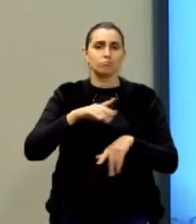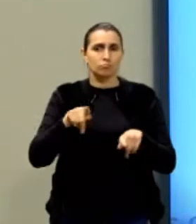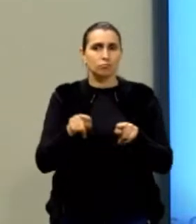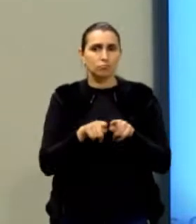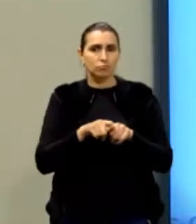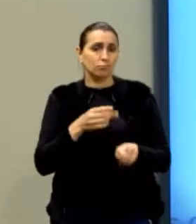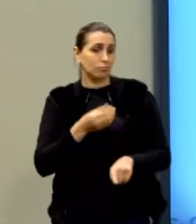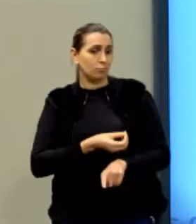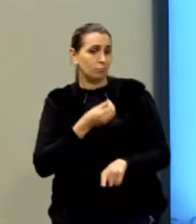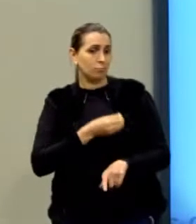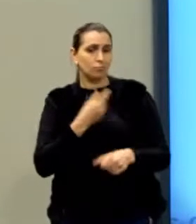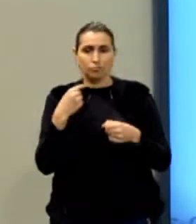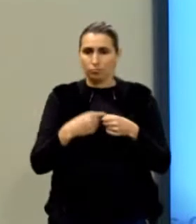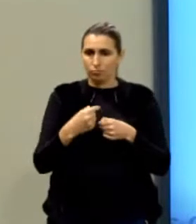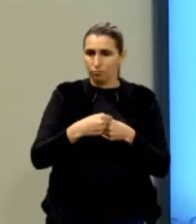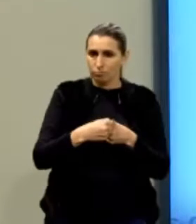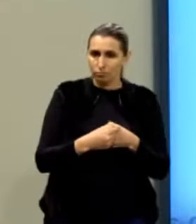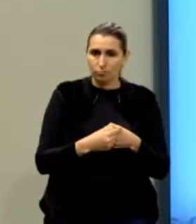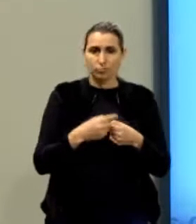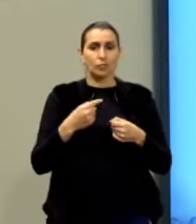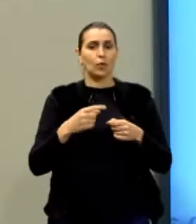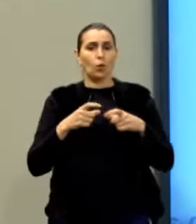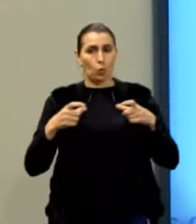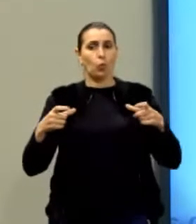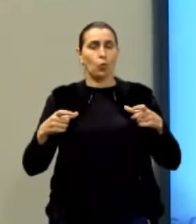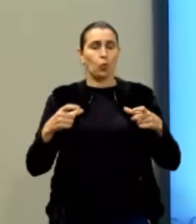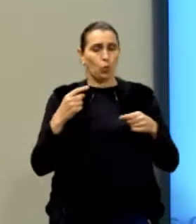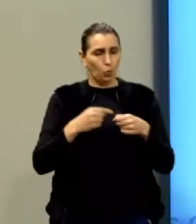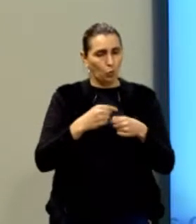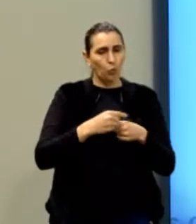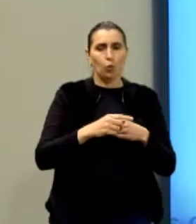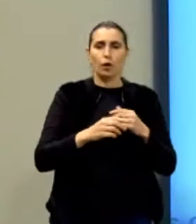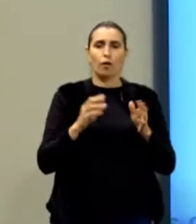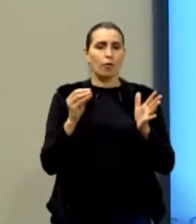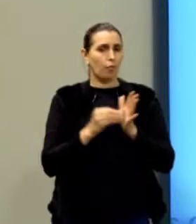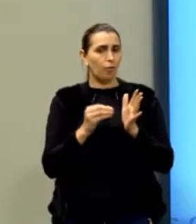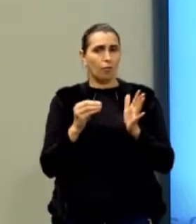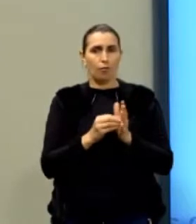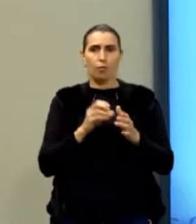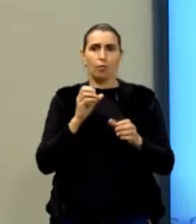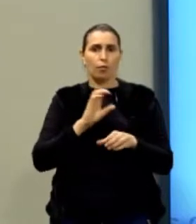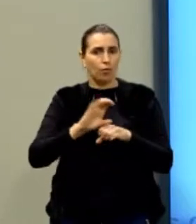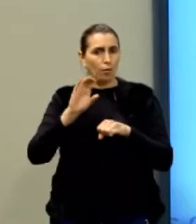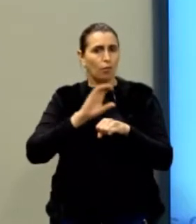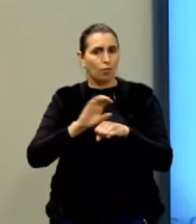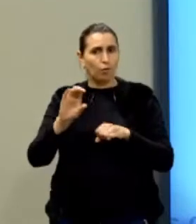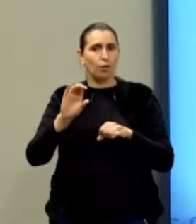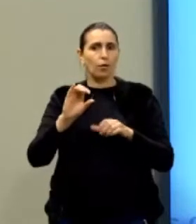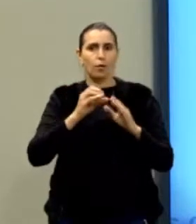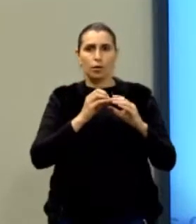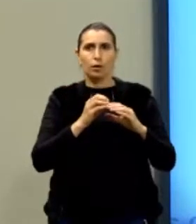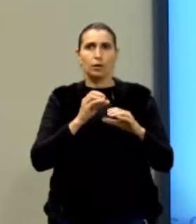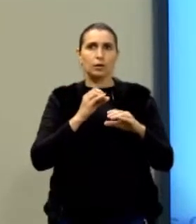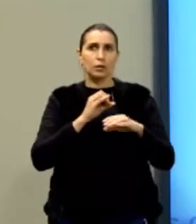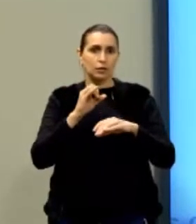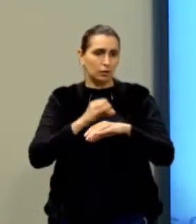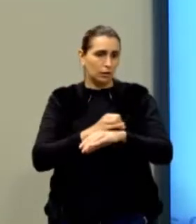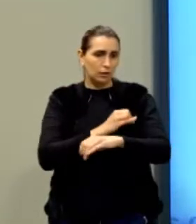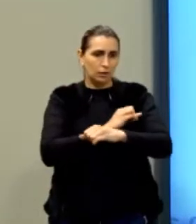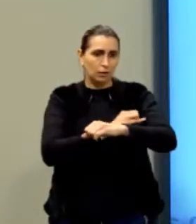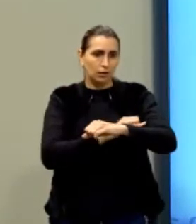a viver nas cidades. A urbanização acelerada, a falta de investimento em infraestrutura urbana,